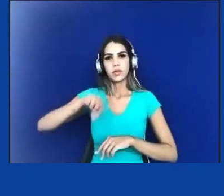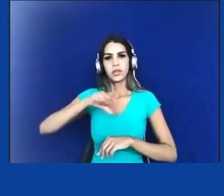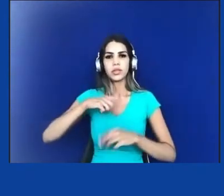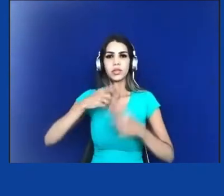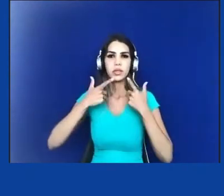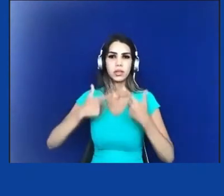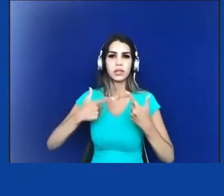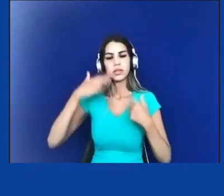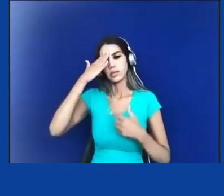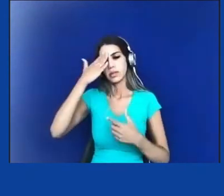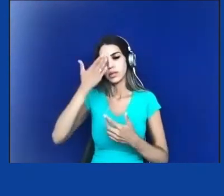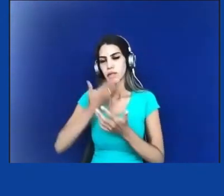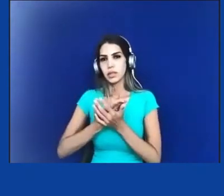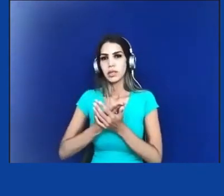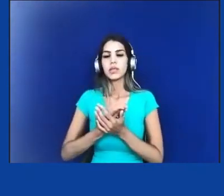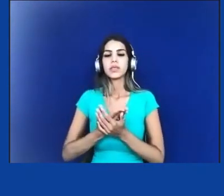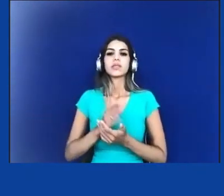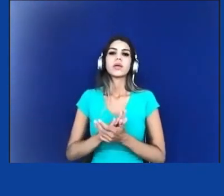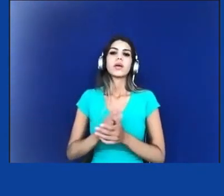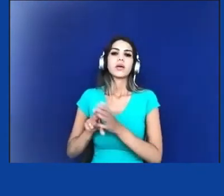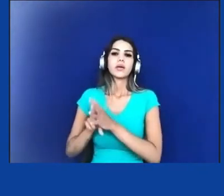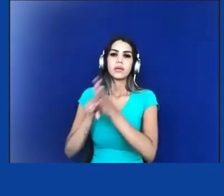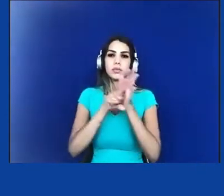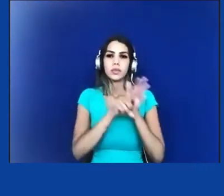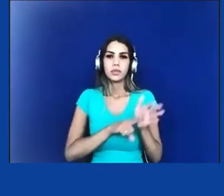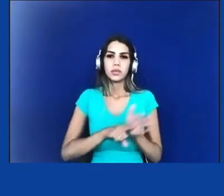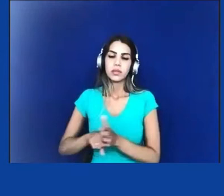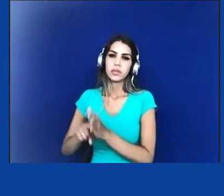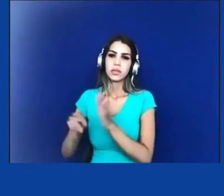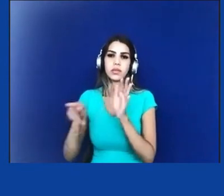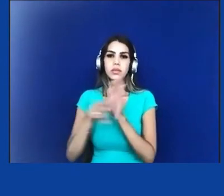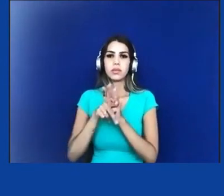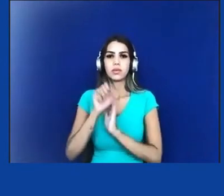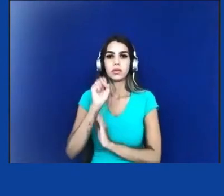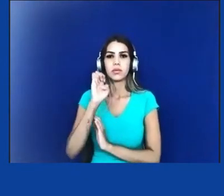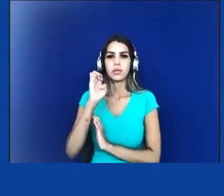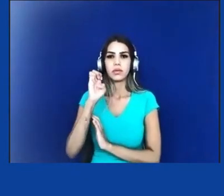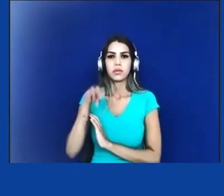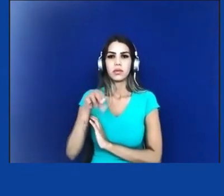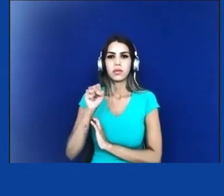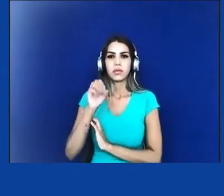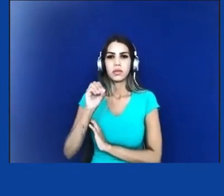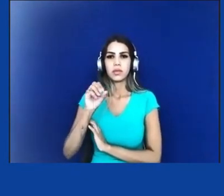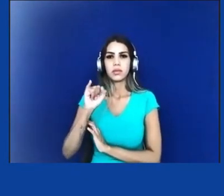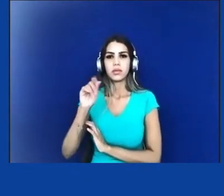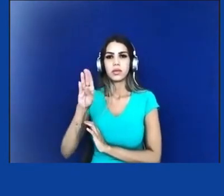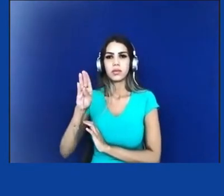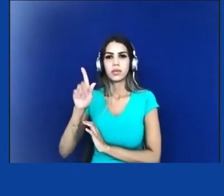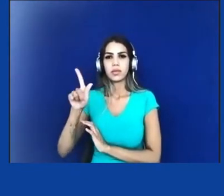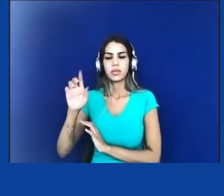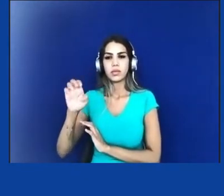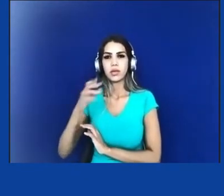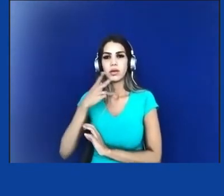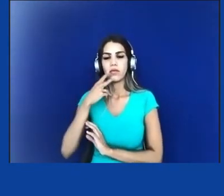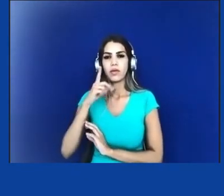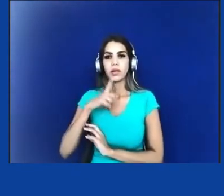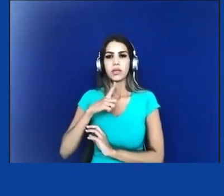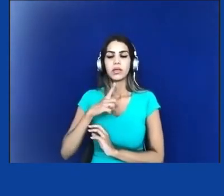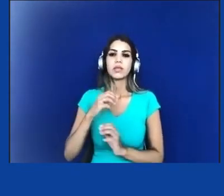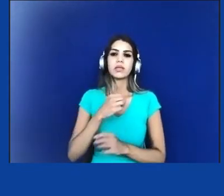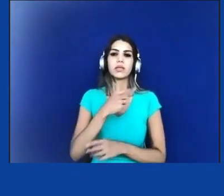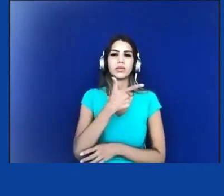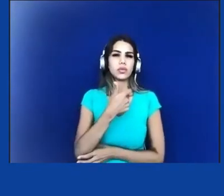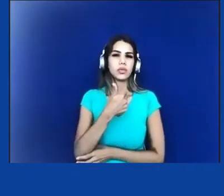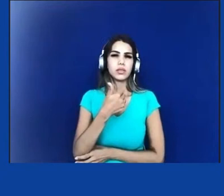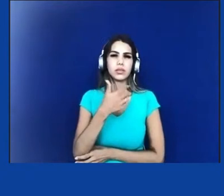censo do IBGE diz que nós somos 305 povos indígenas em 2010 nós sabemos que esse número deve aumentar porque hoje vários